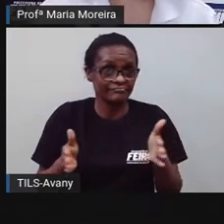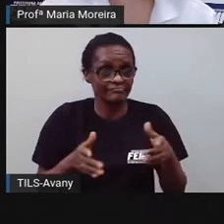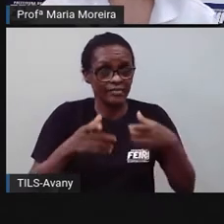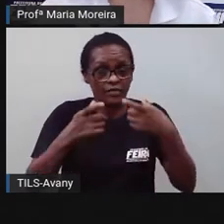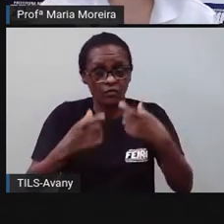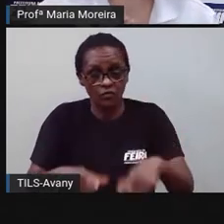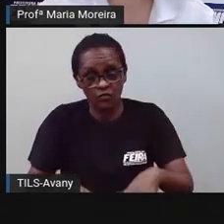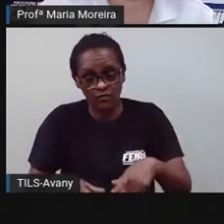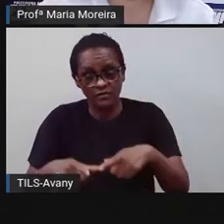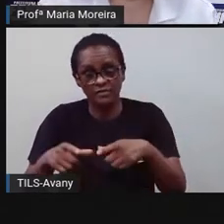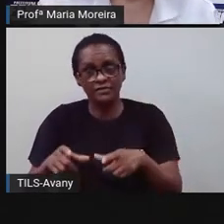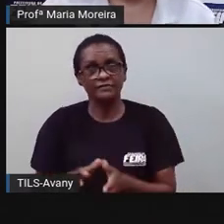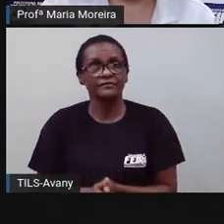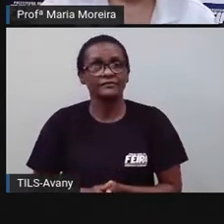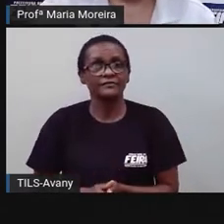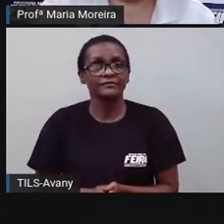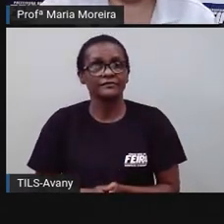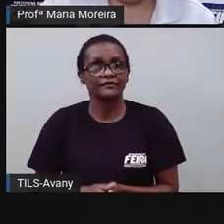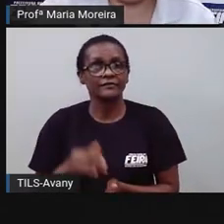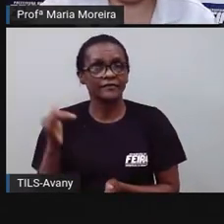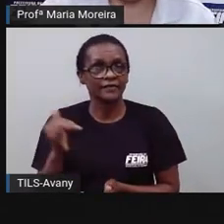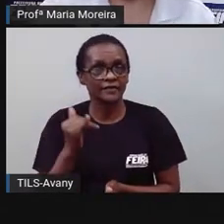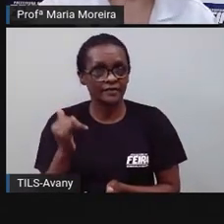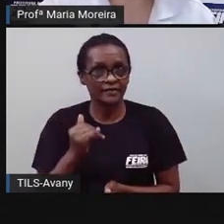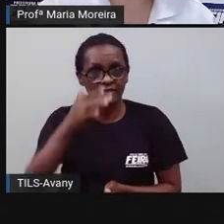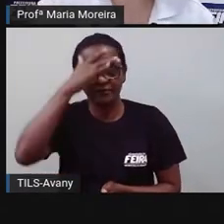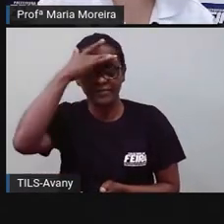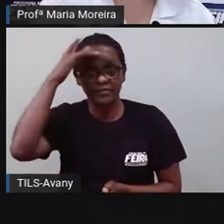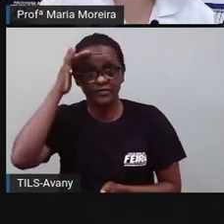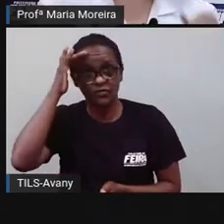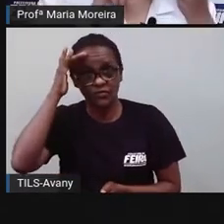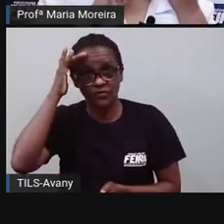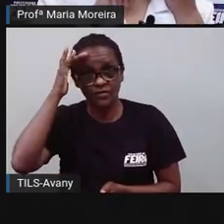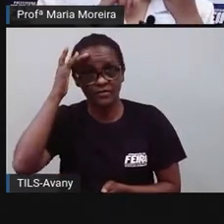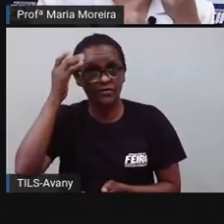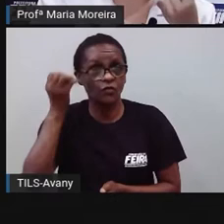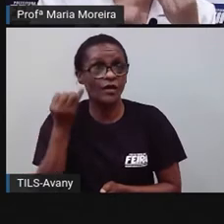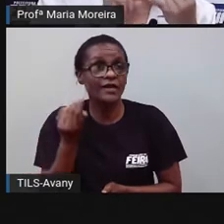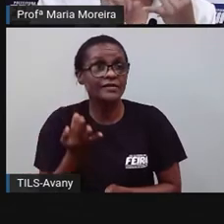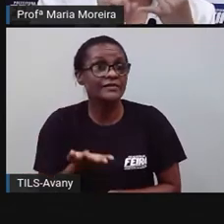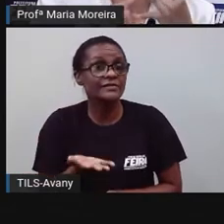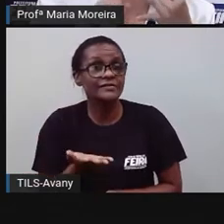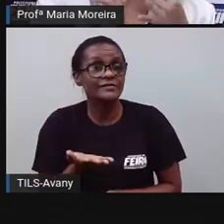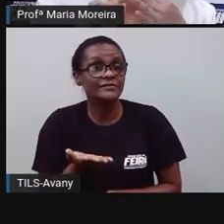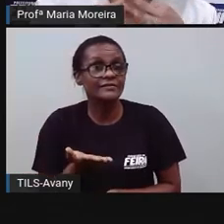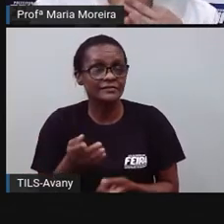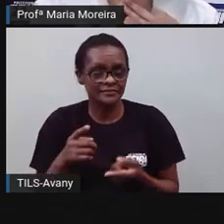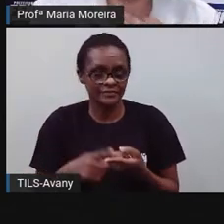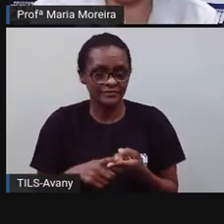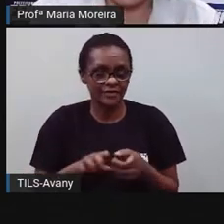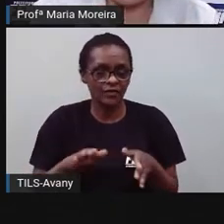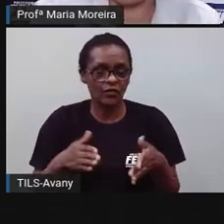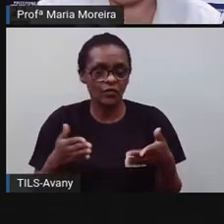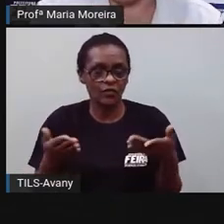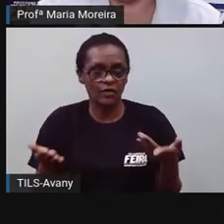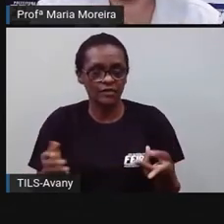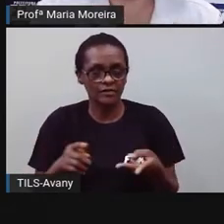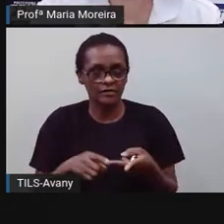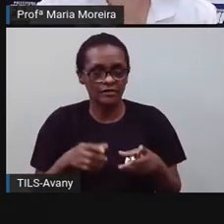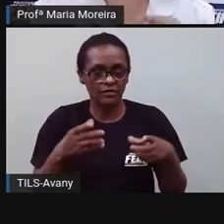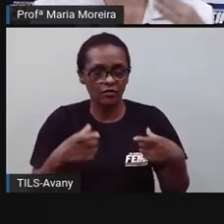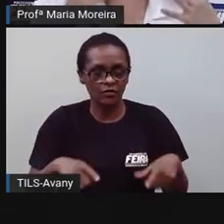e os personagens envolvidos. Então, eu tenho que dizer o quê? Quando, onde e quem,